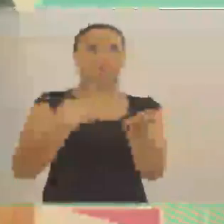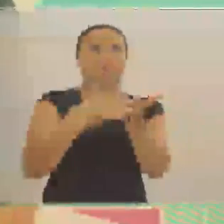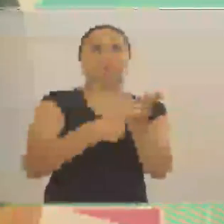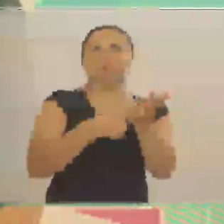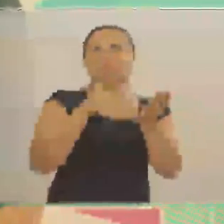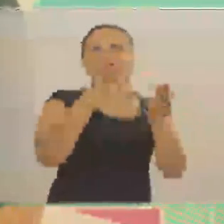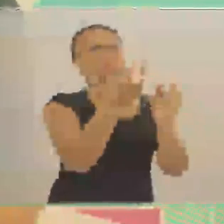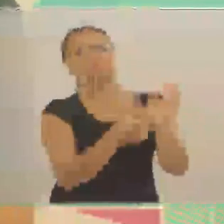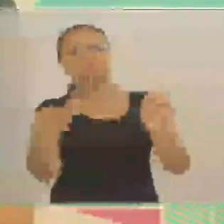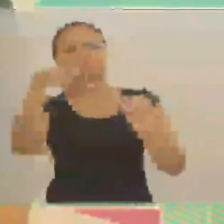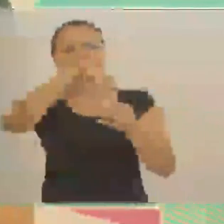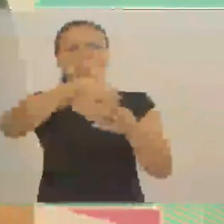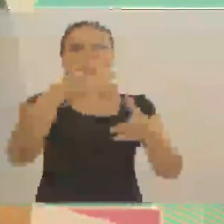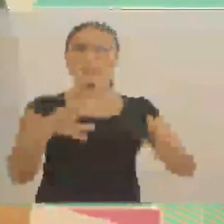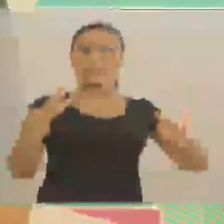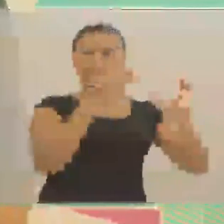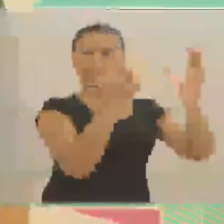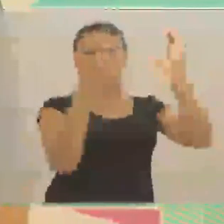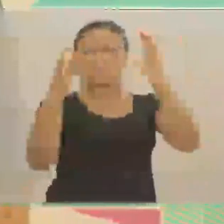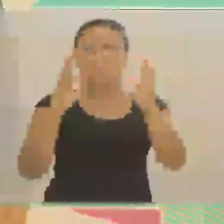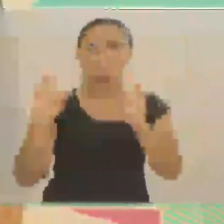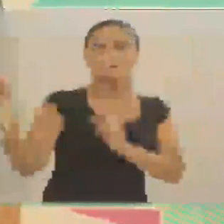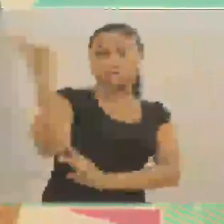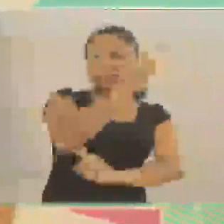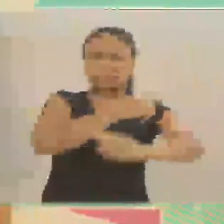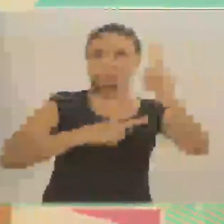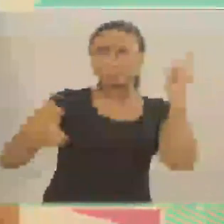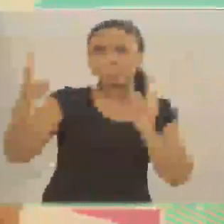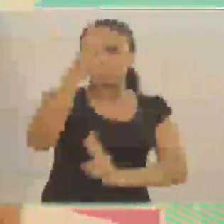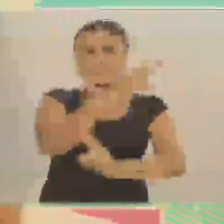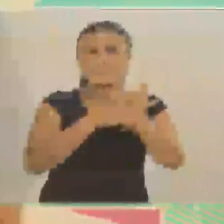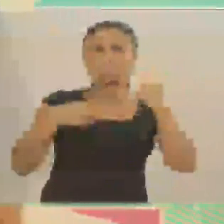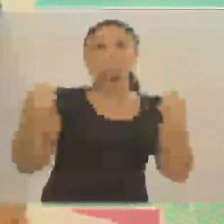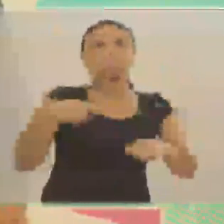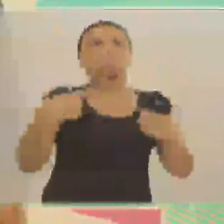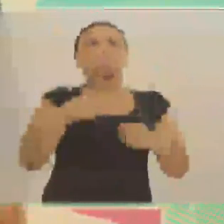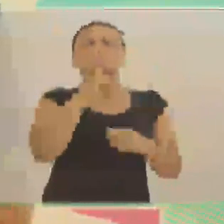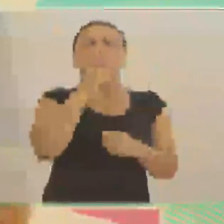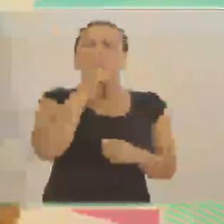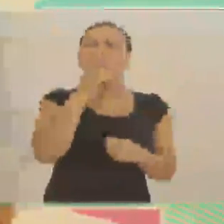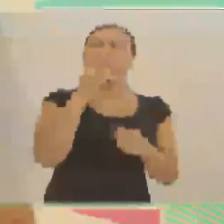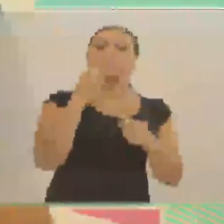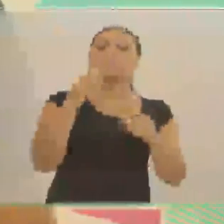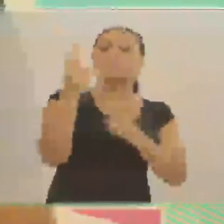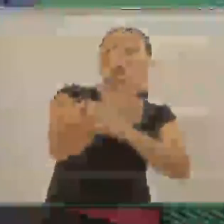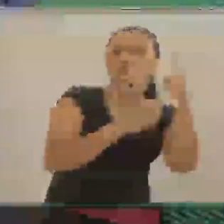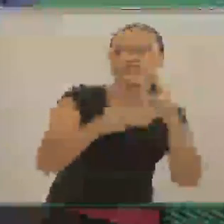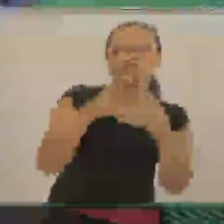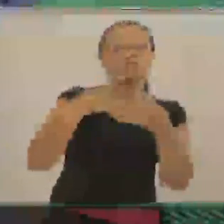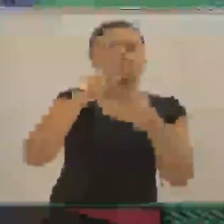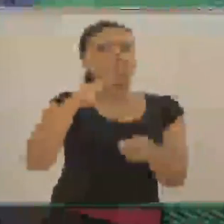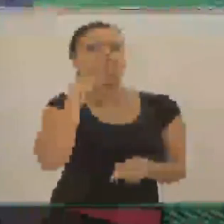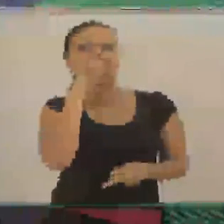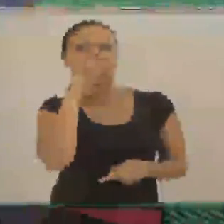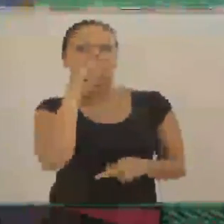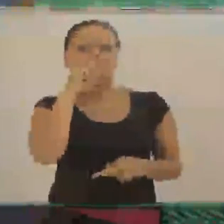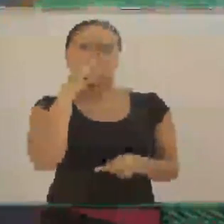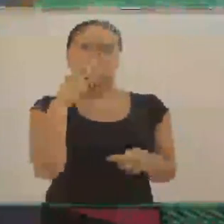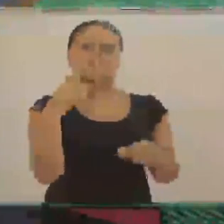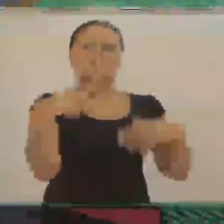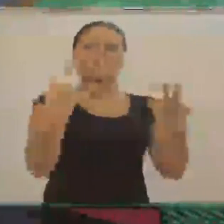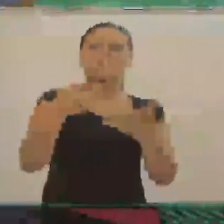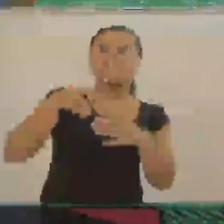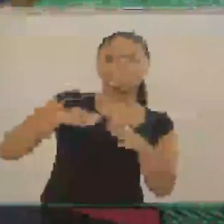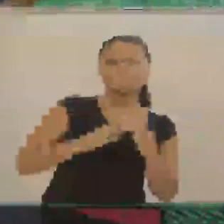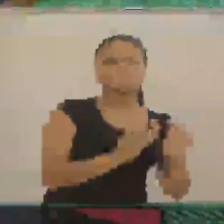estava combinado de sair o balão, estava ventando muito. E o balão, pra ele levantar, ele precisa estar quase sem vento, porque é muito perigoso a